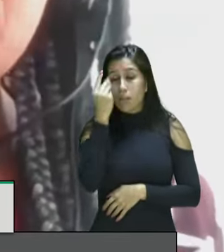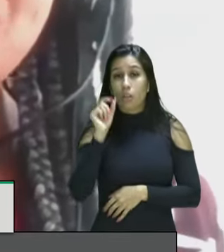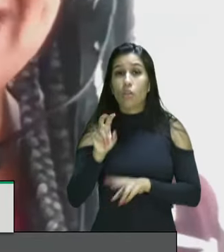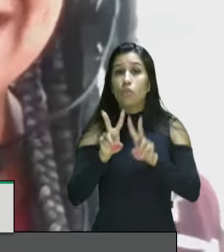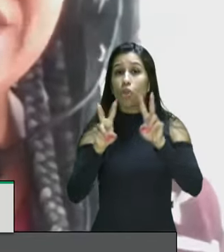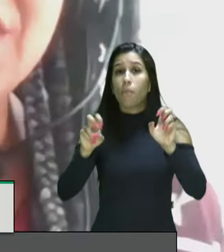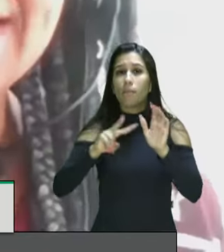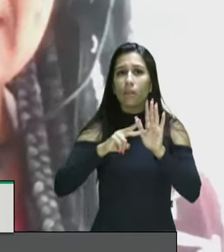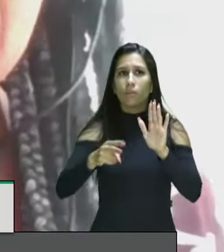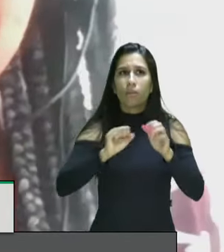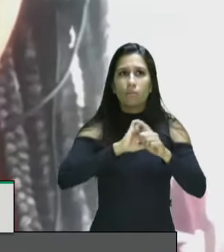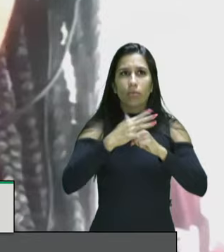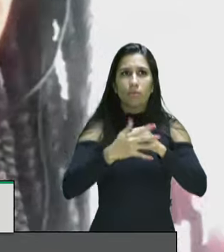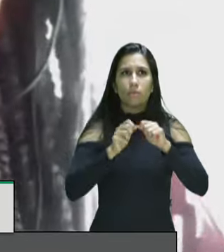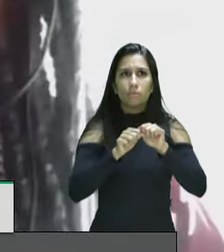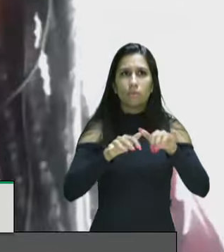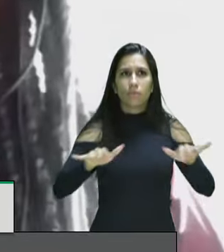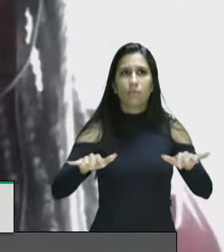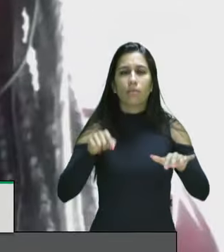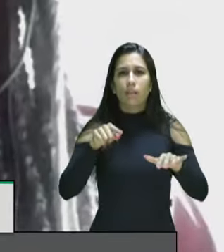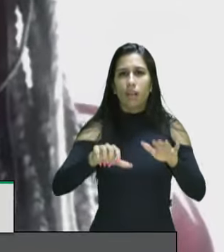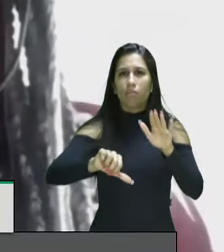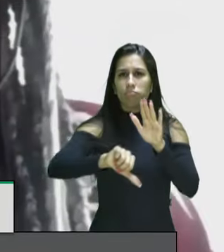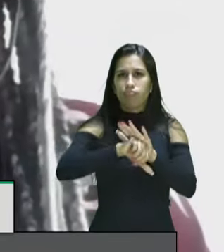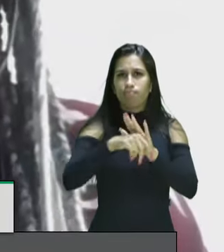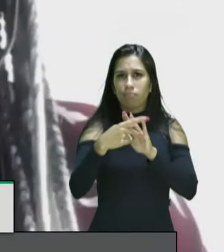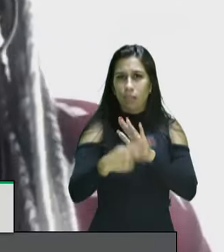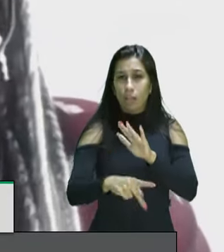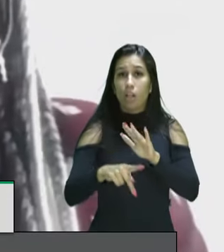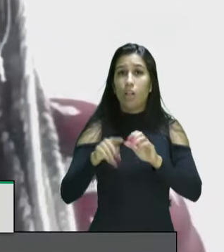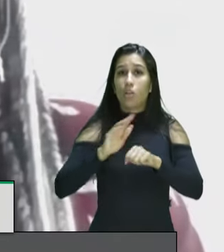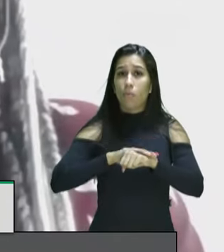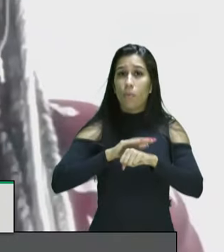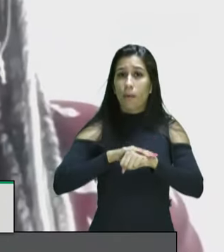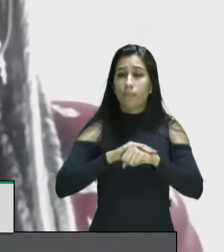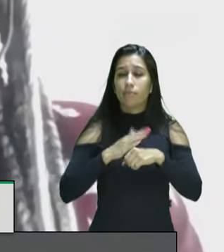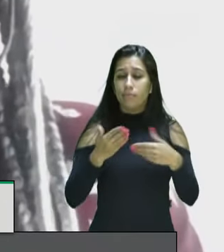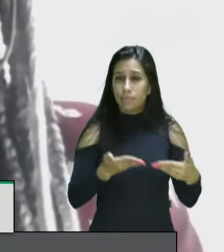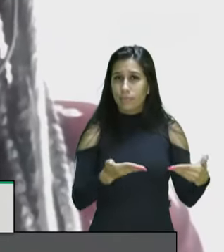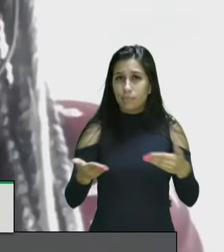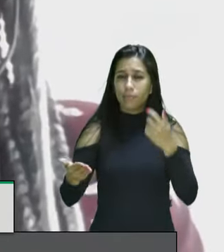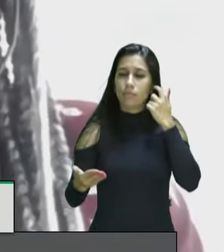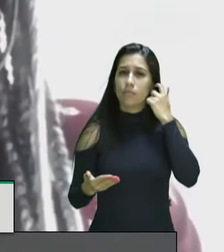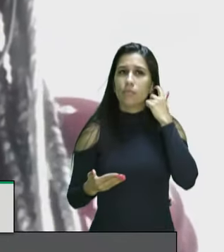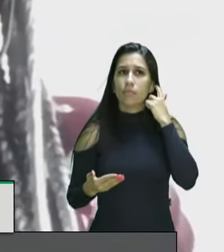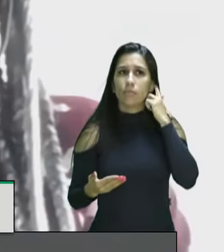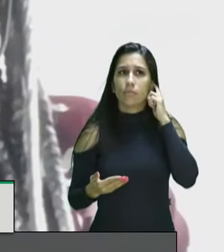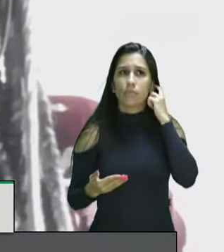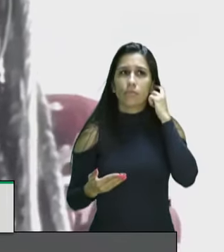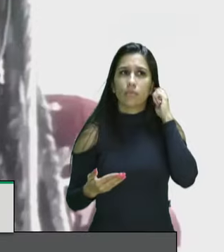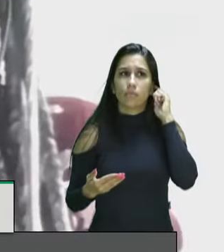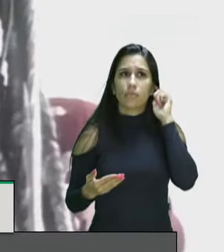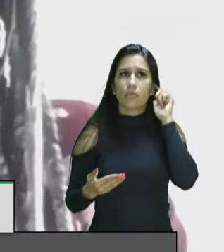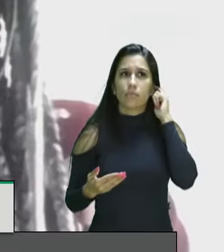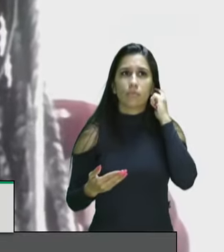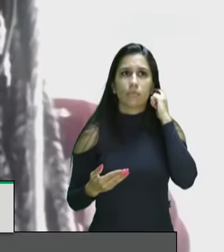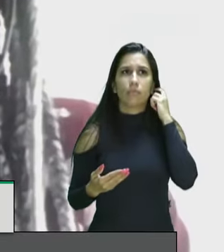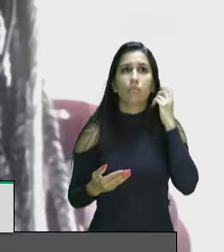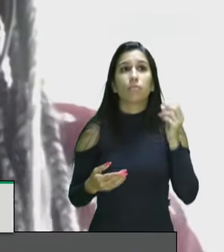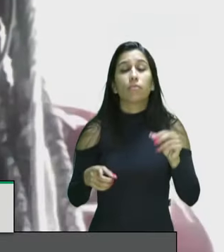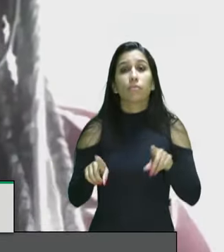os efeitos da nebulência criminosa no enfrentamento a essa pandemia na questão da implementação dessas